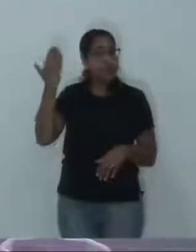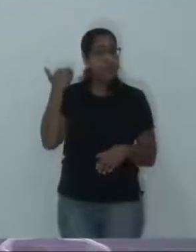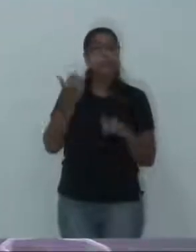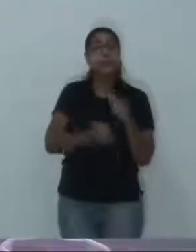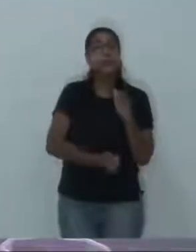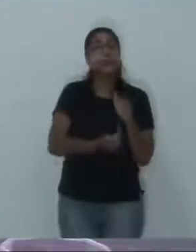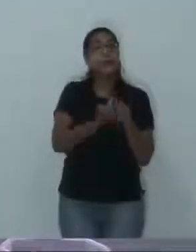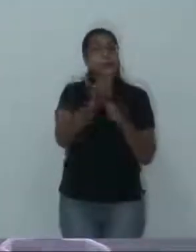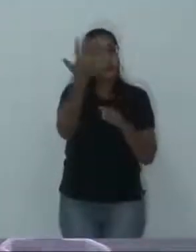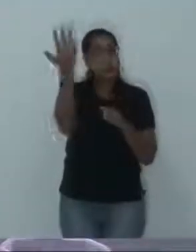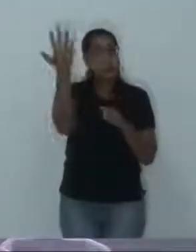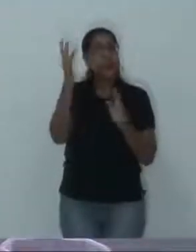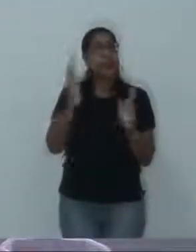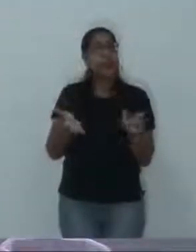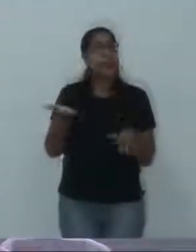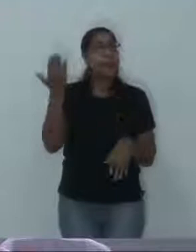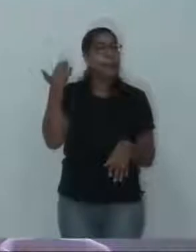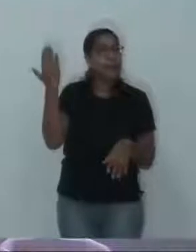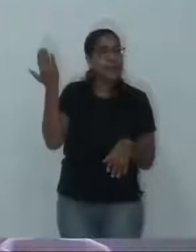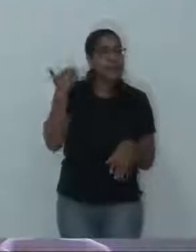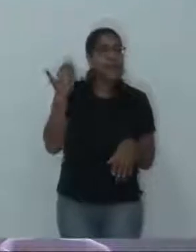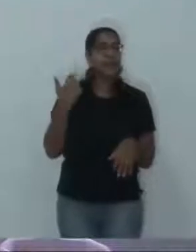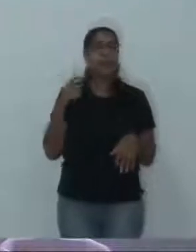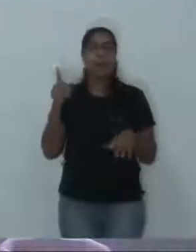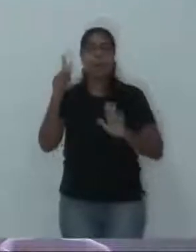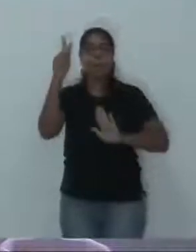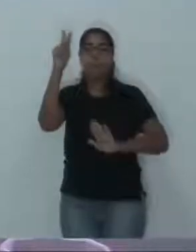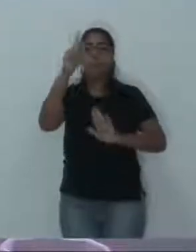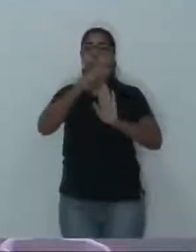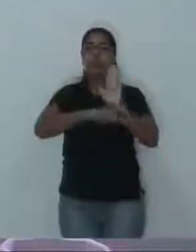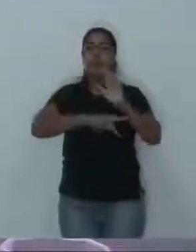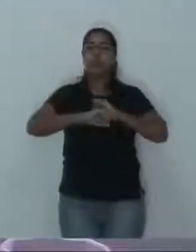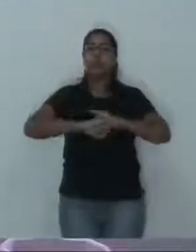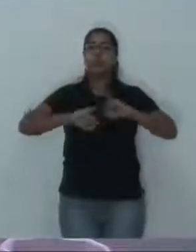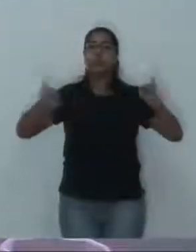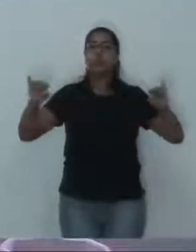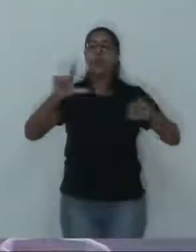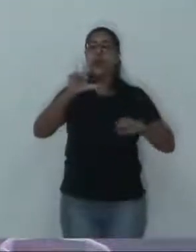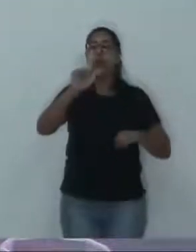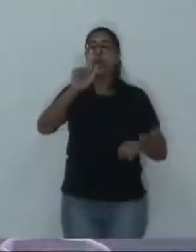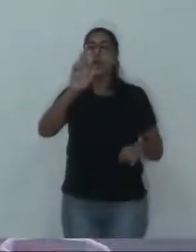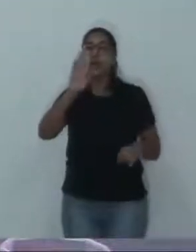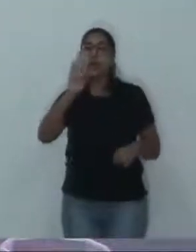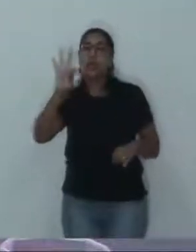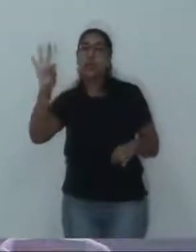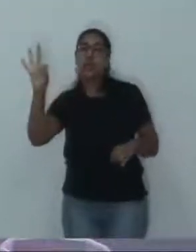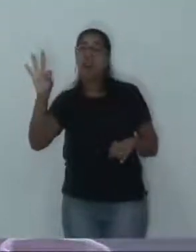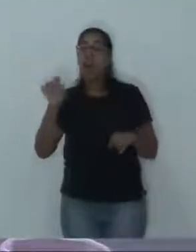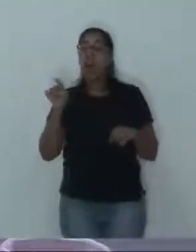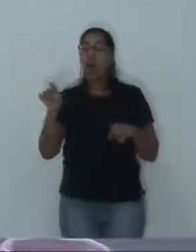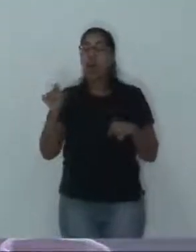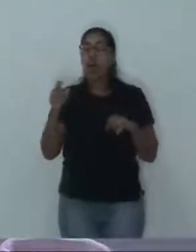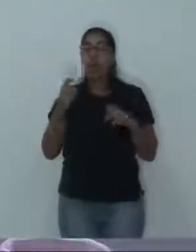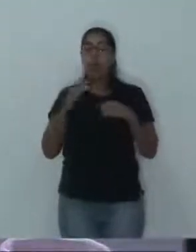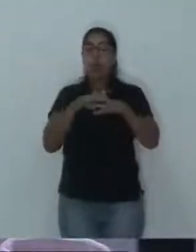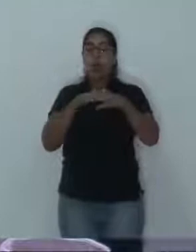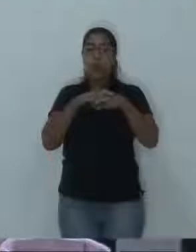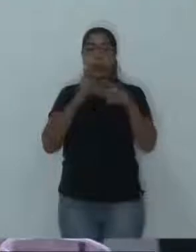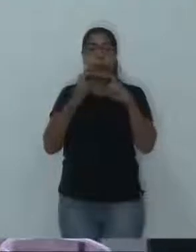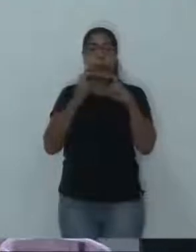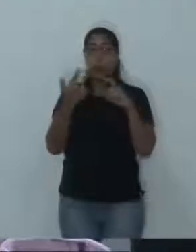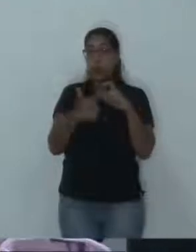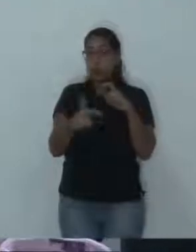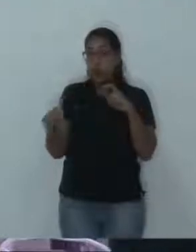Aconteceu no caso do LGBT, que ele veio aqui, lançou, teve toda a discussão e foi embora, não discutiu o projeto. Aconteceu